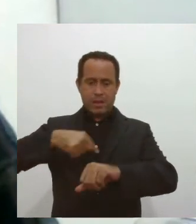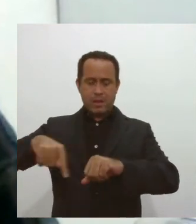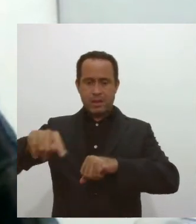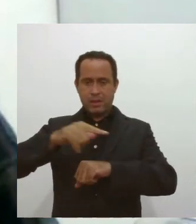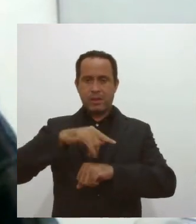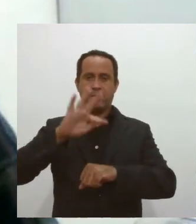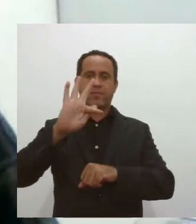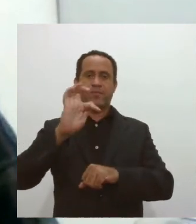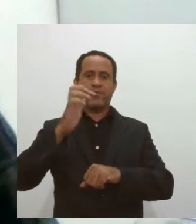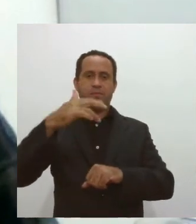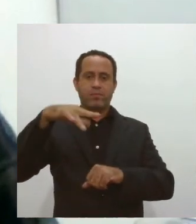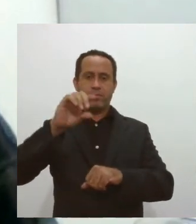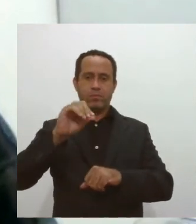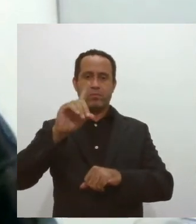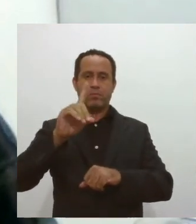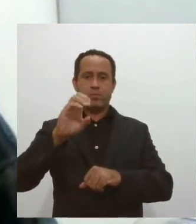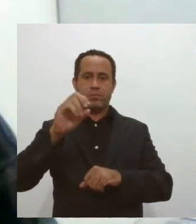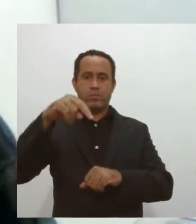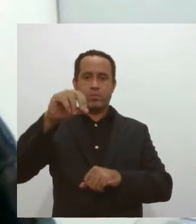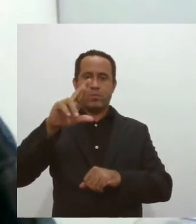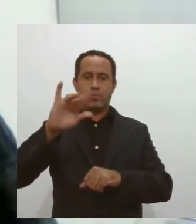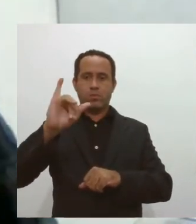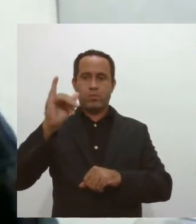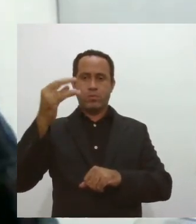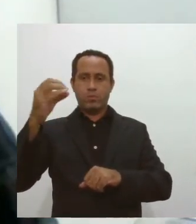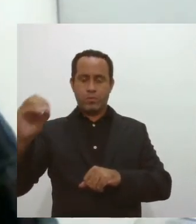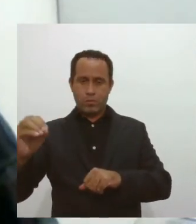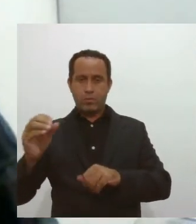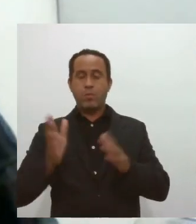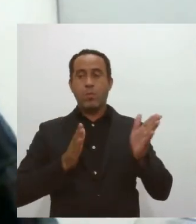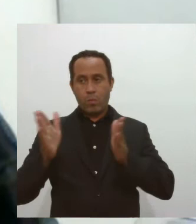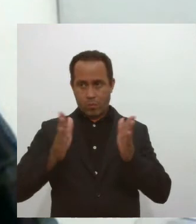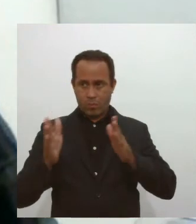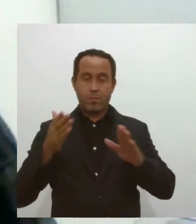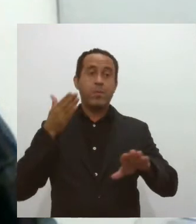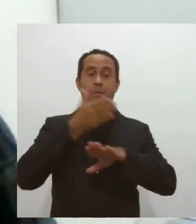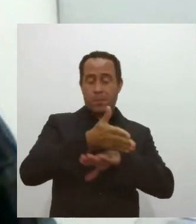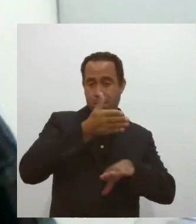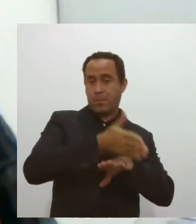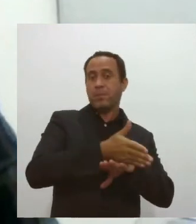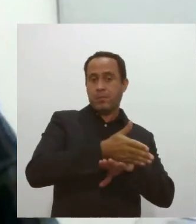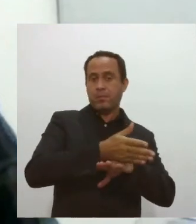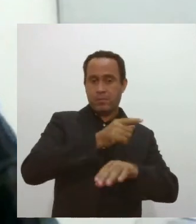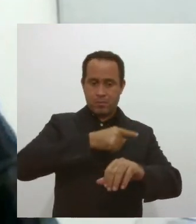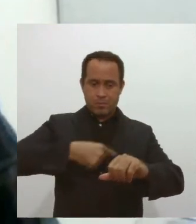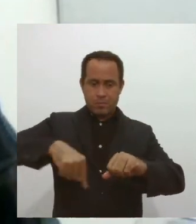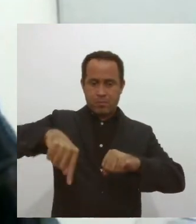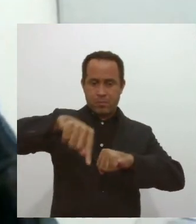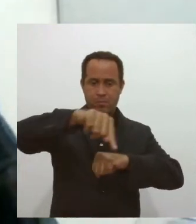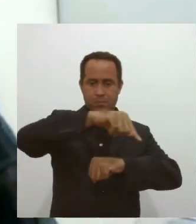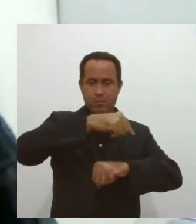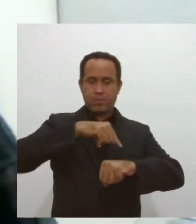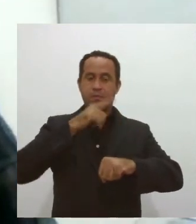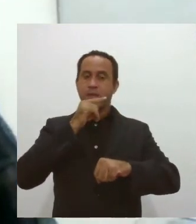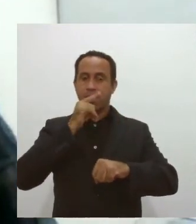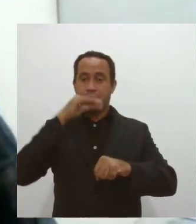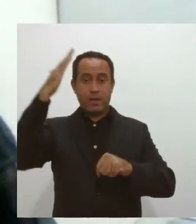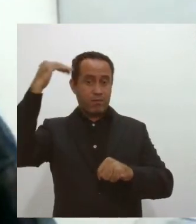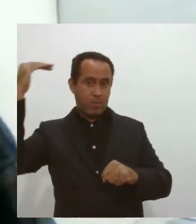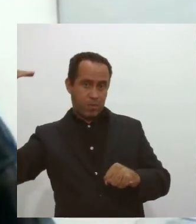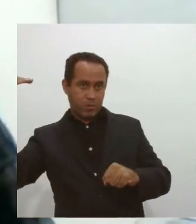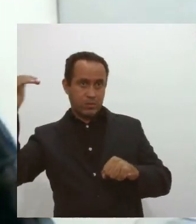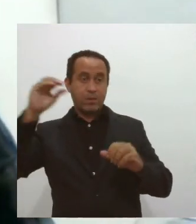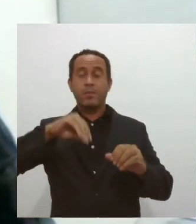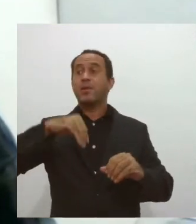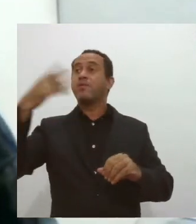curto de até 24, 48 horas para entrar no arquipélago. Pacientes que vão para fora do país,